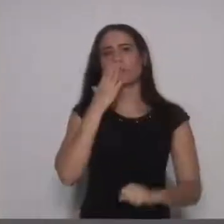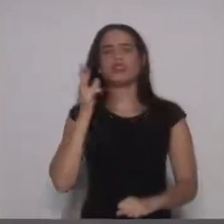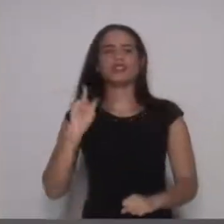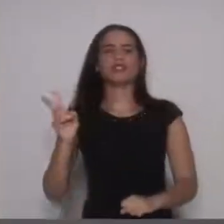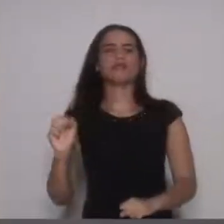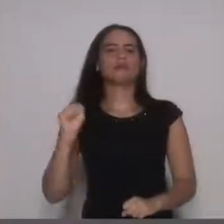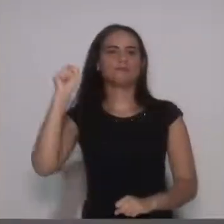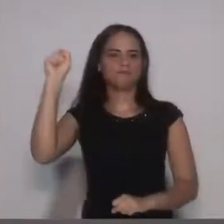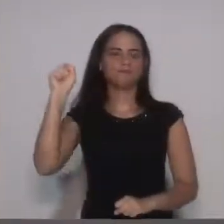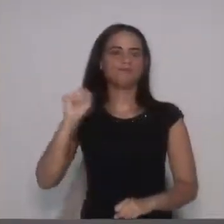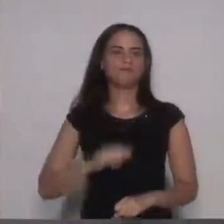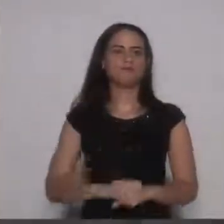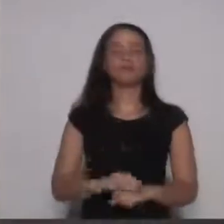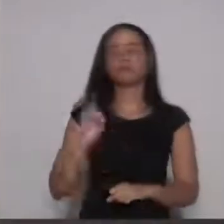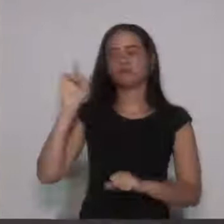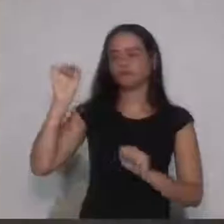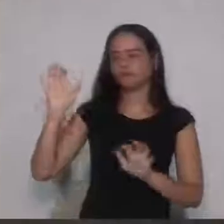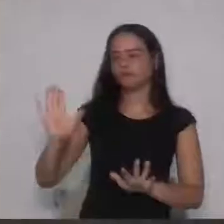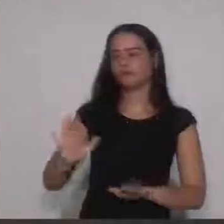Sr. Presidente.